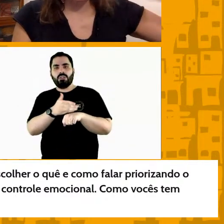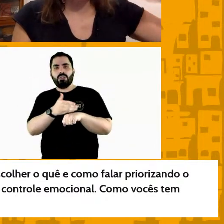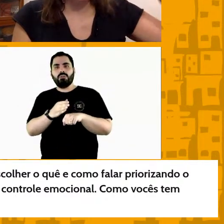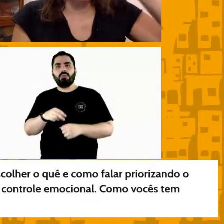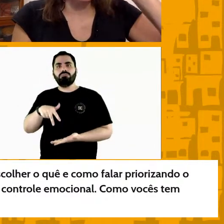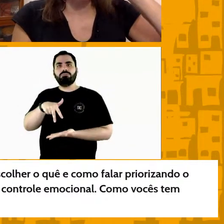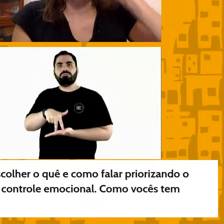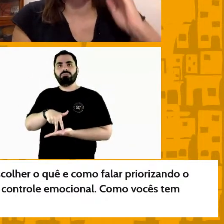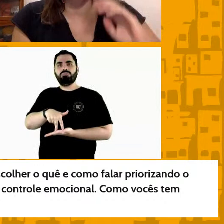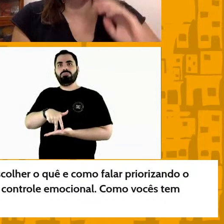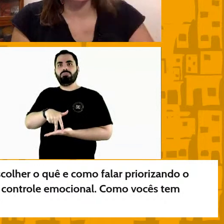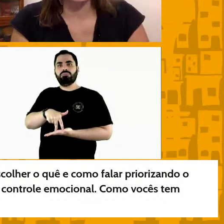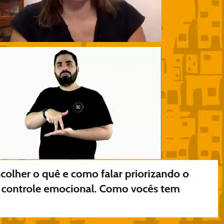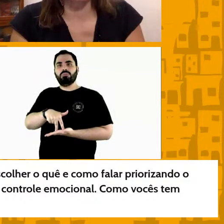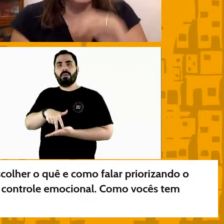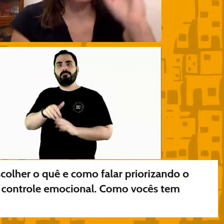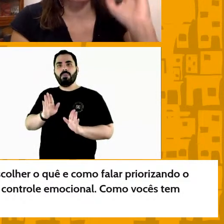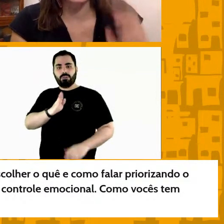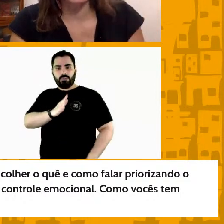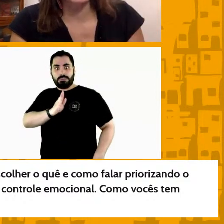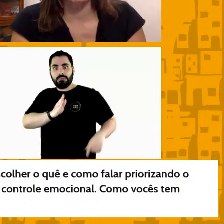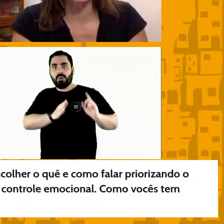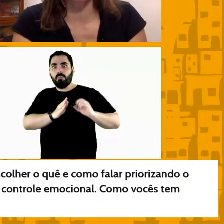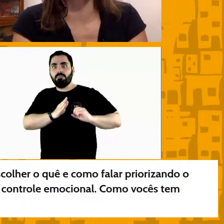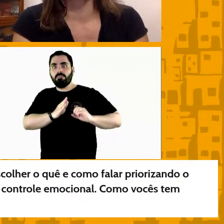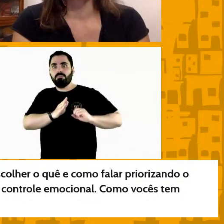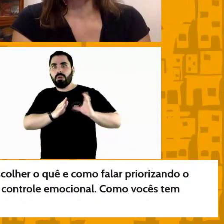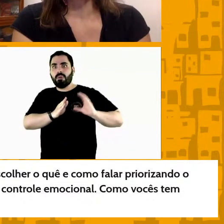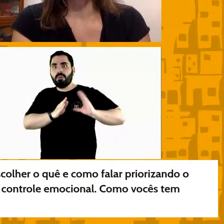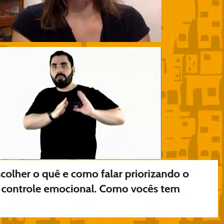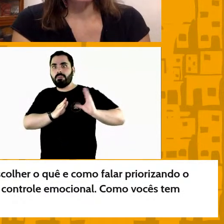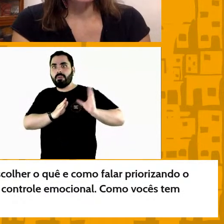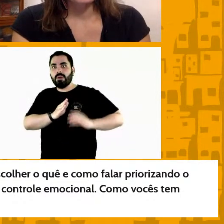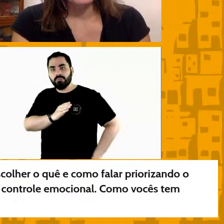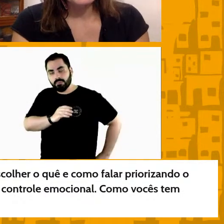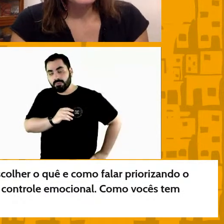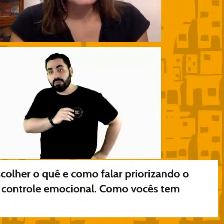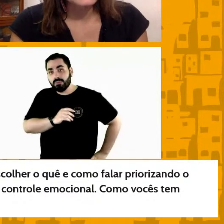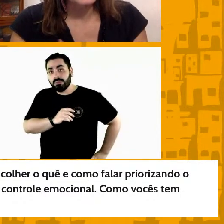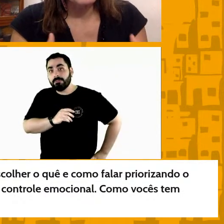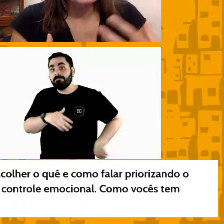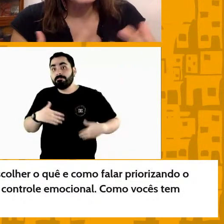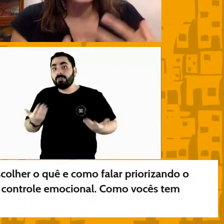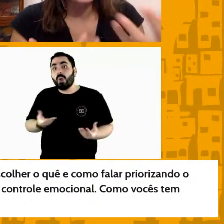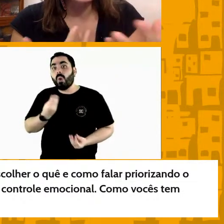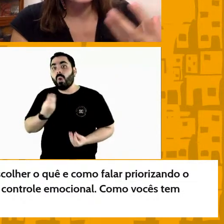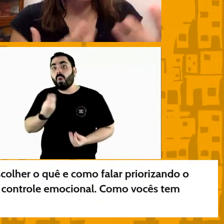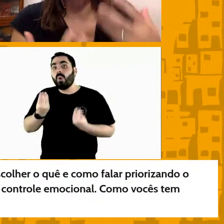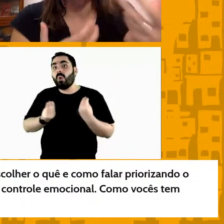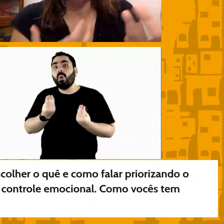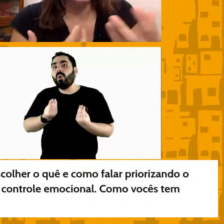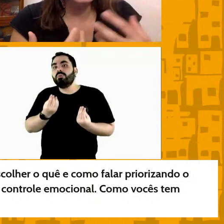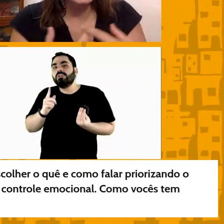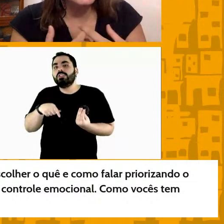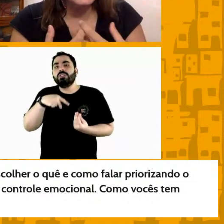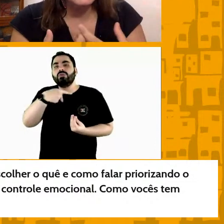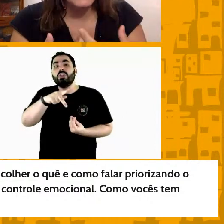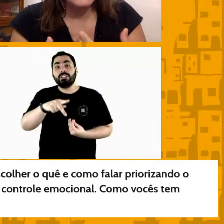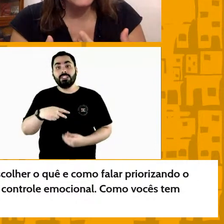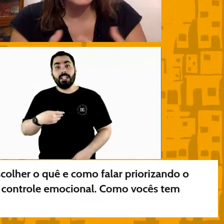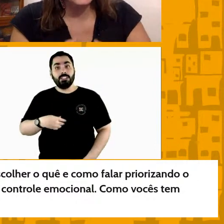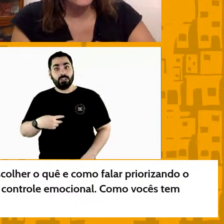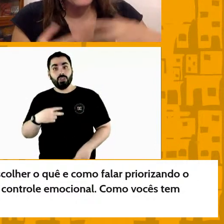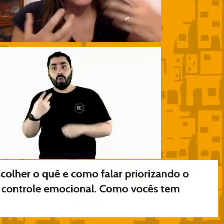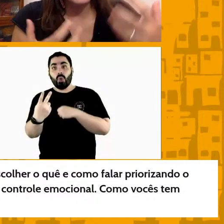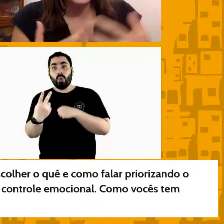coração está sempre tanto por óbvio mais ou menos por minuto então como é que vocês lidam como é que vocês cuidam de vocês